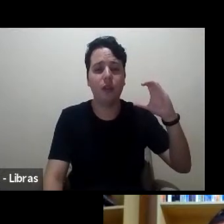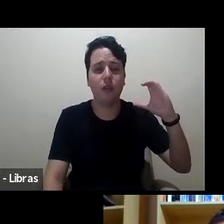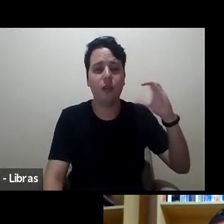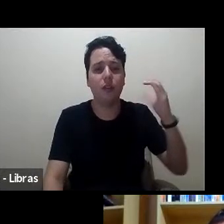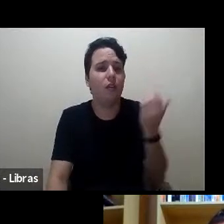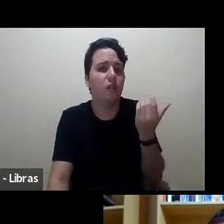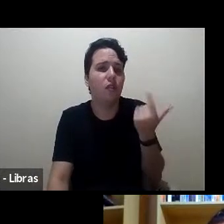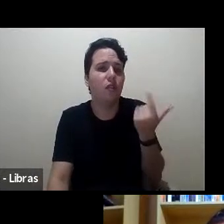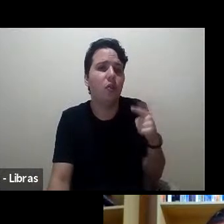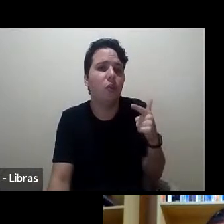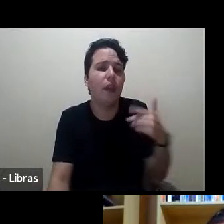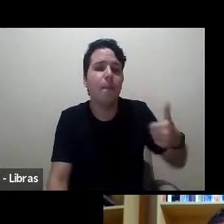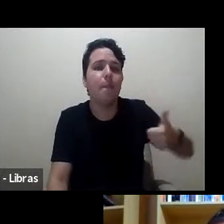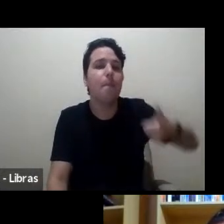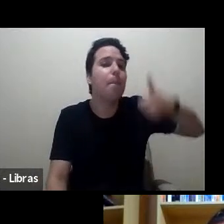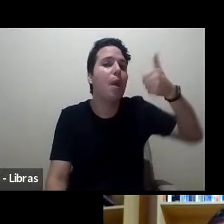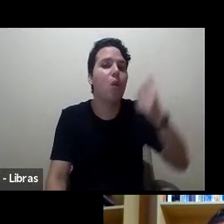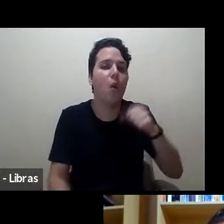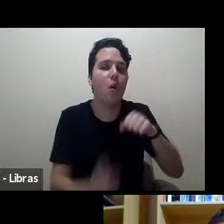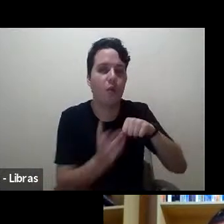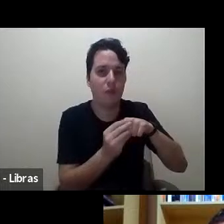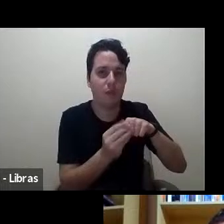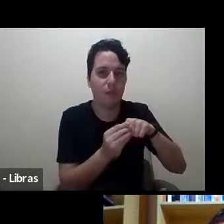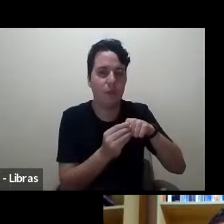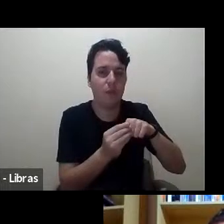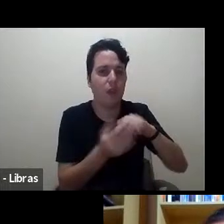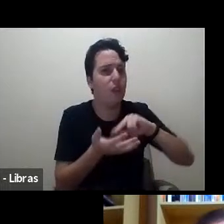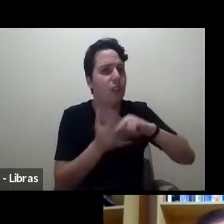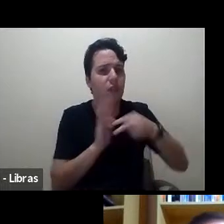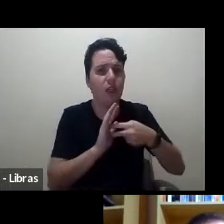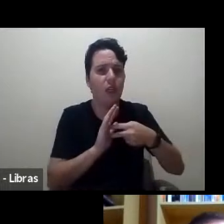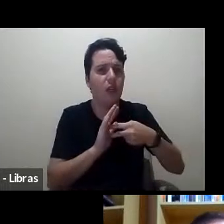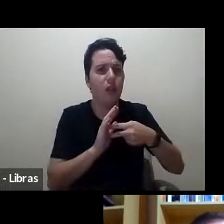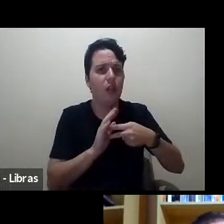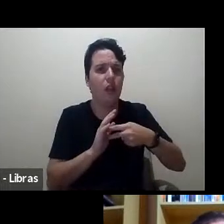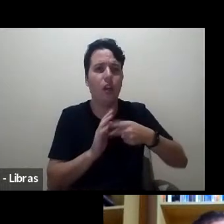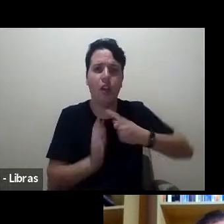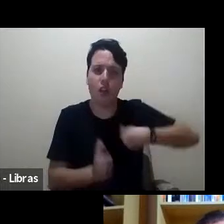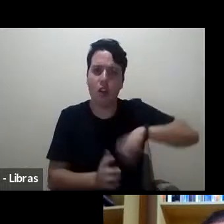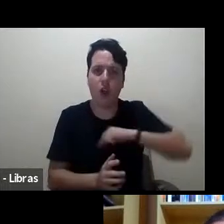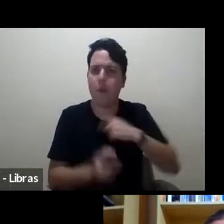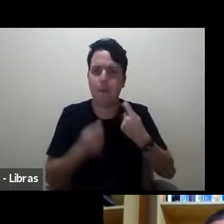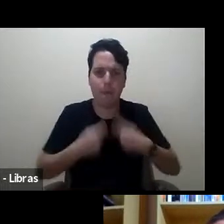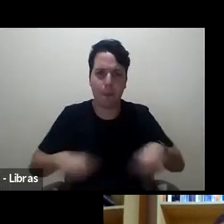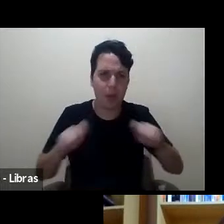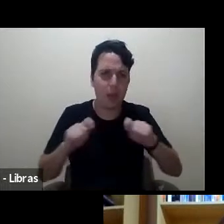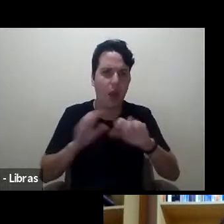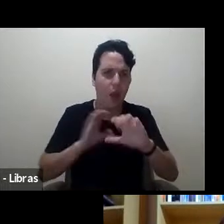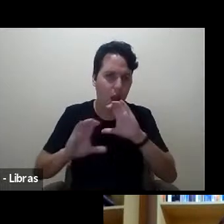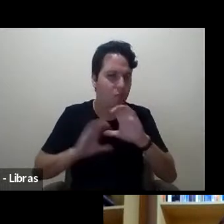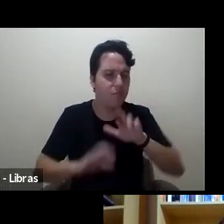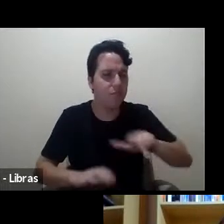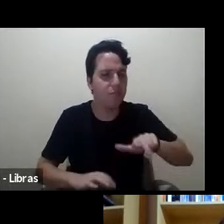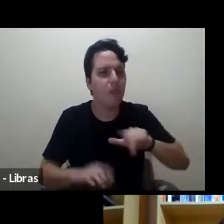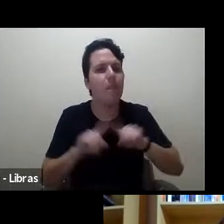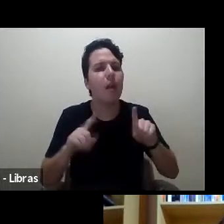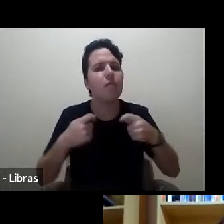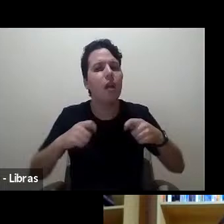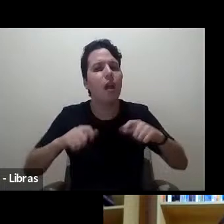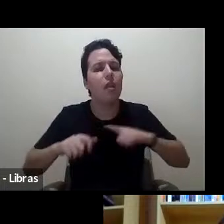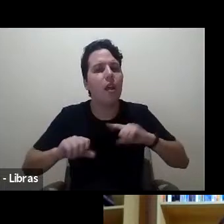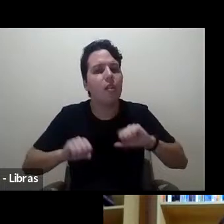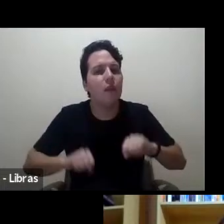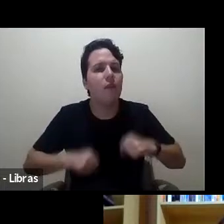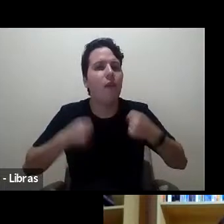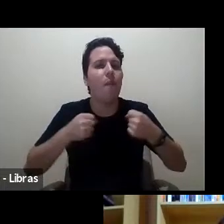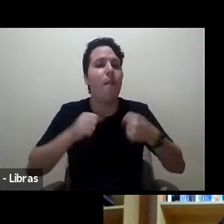melhor conhecimento. Que não quer dizer que não devemos comunicar, mas deveria haver um esforço muito maior